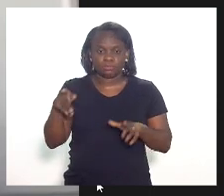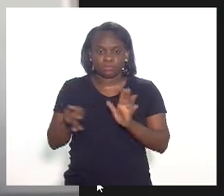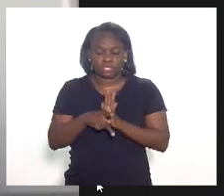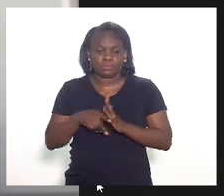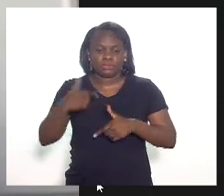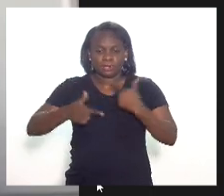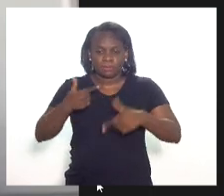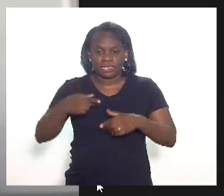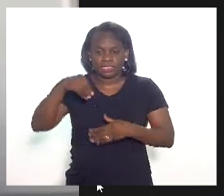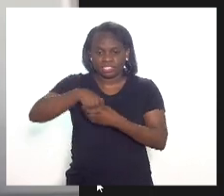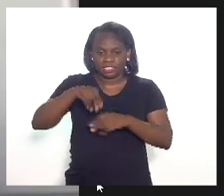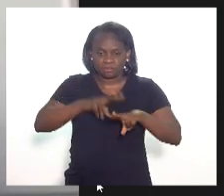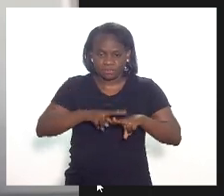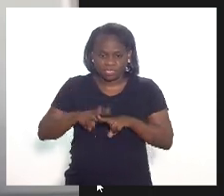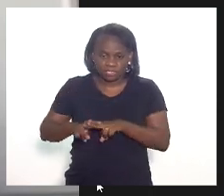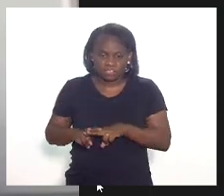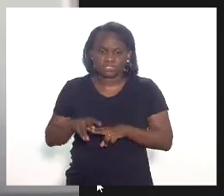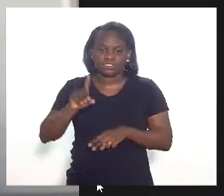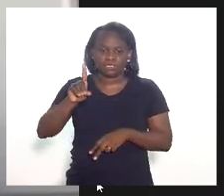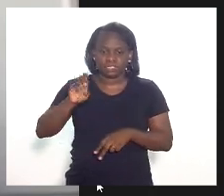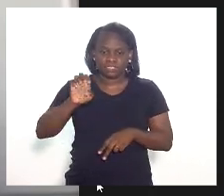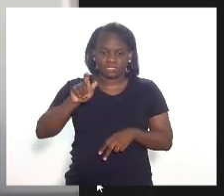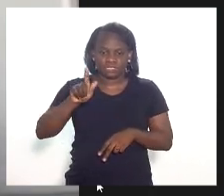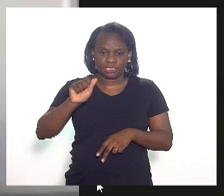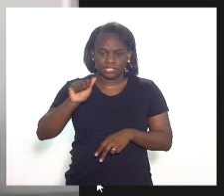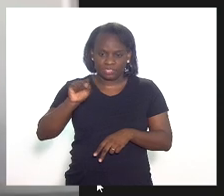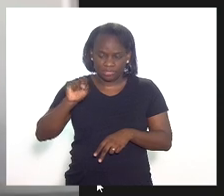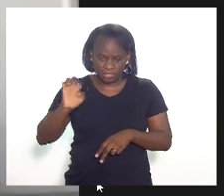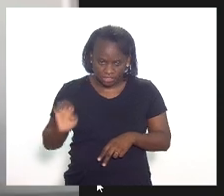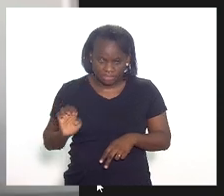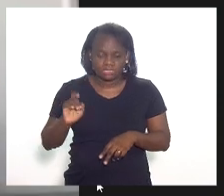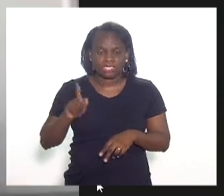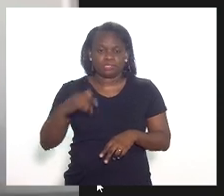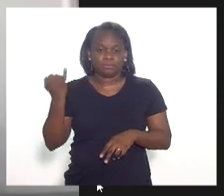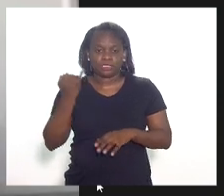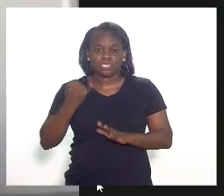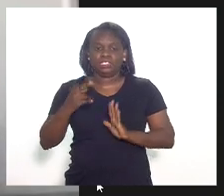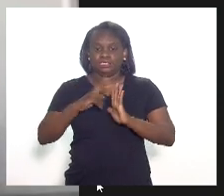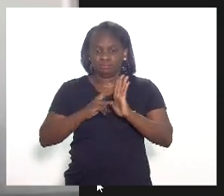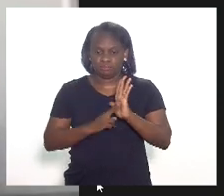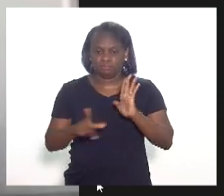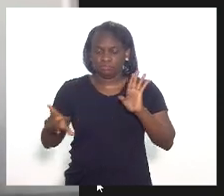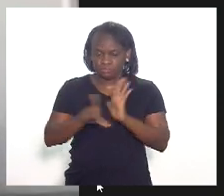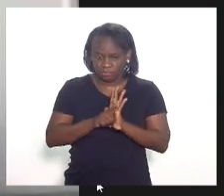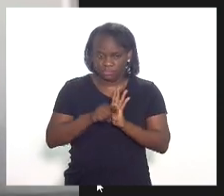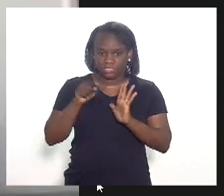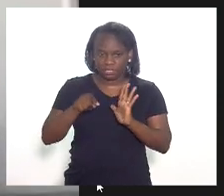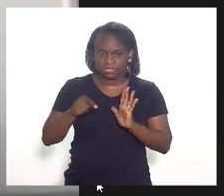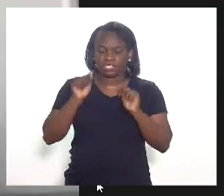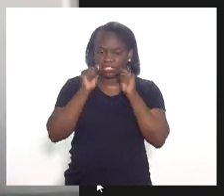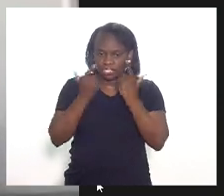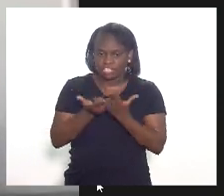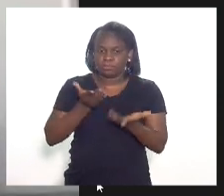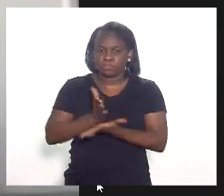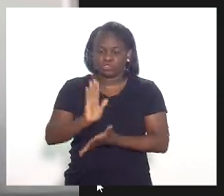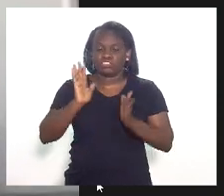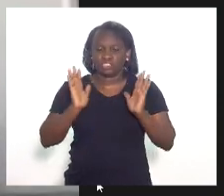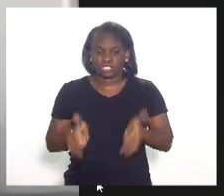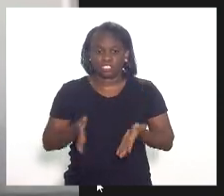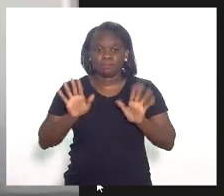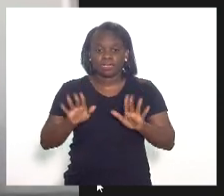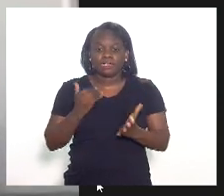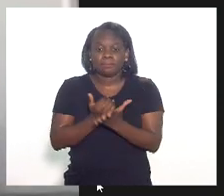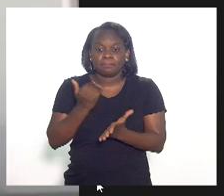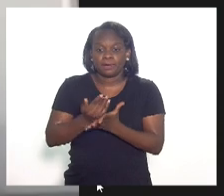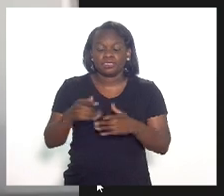sistema penitenciário e também de gás. Então, é importante a regulamentação dessa lei que essa casa já aprovou, mas, para além